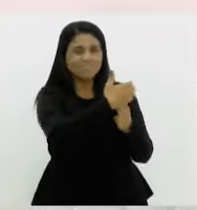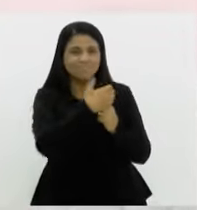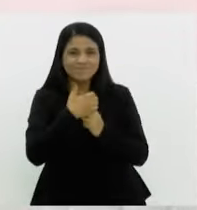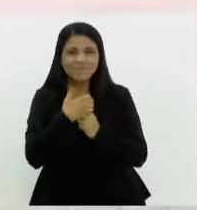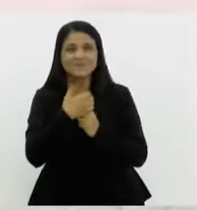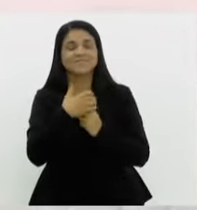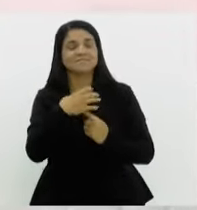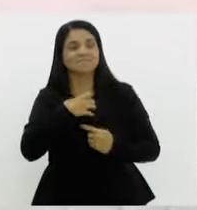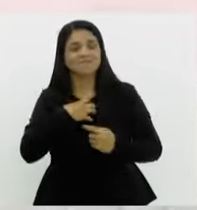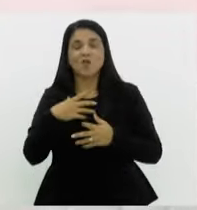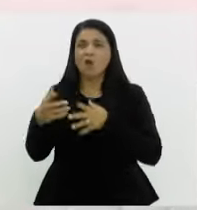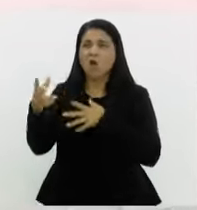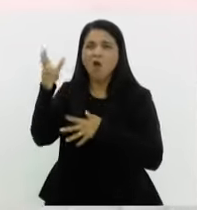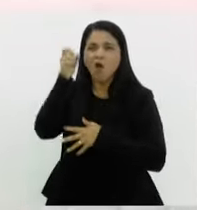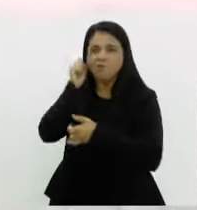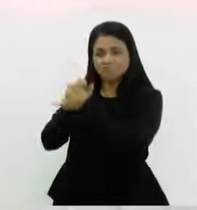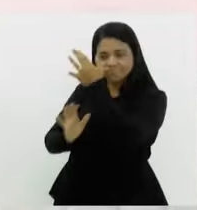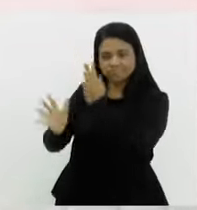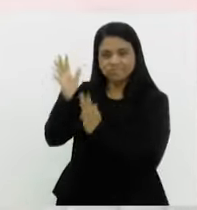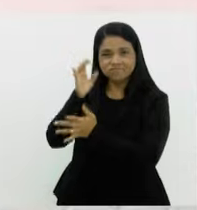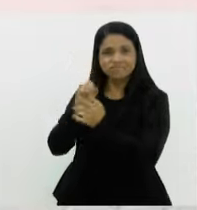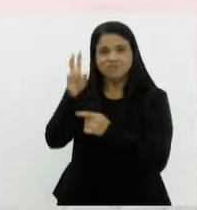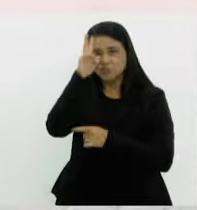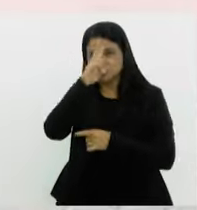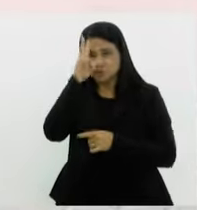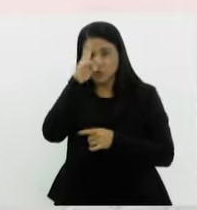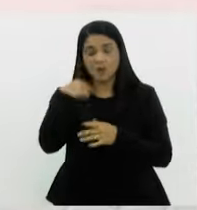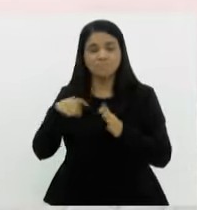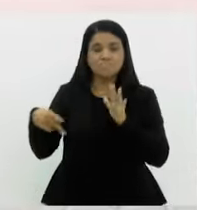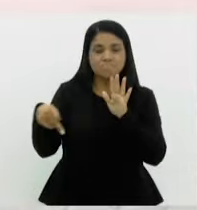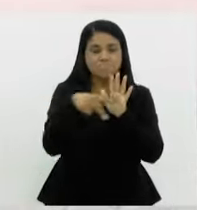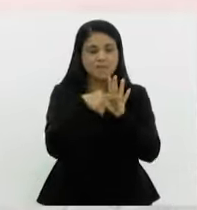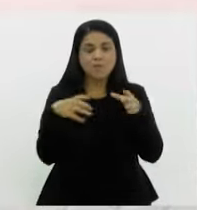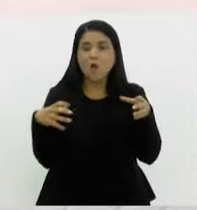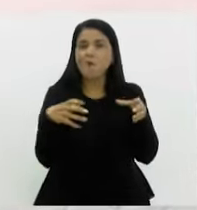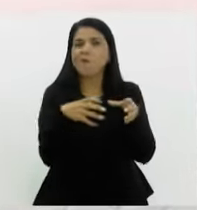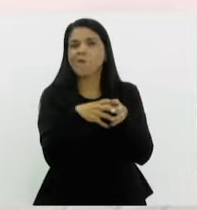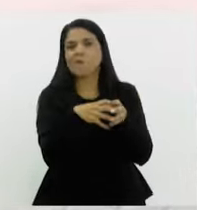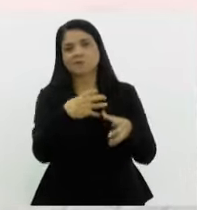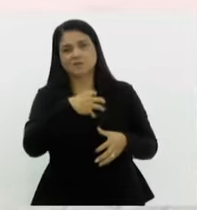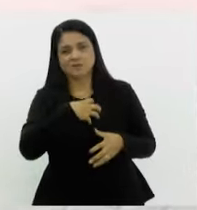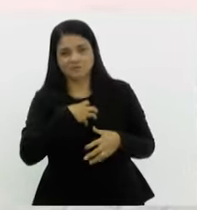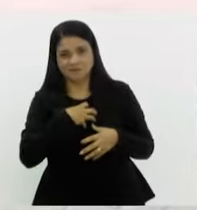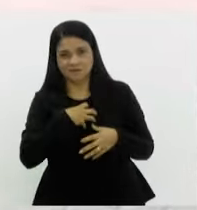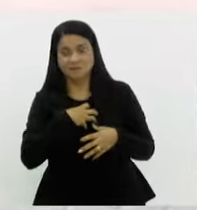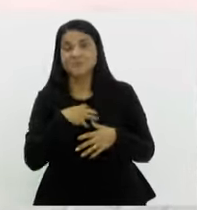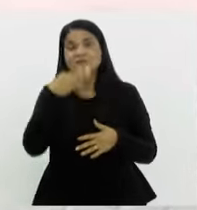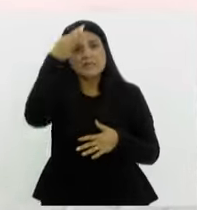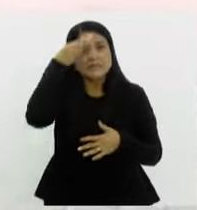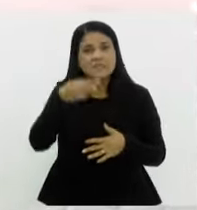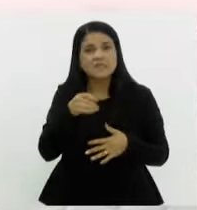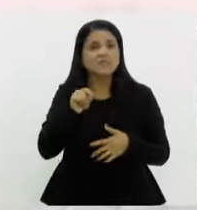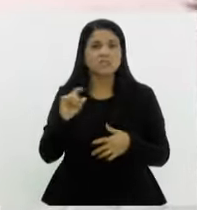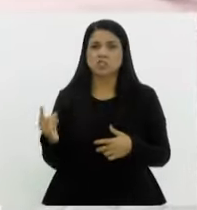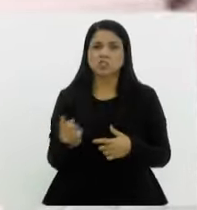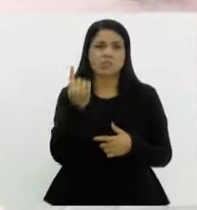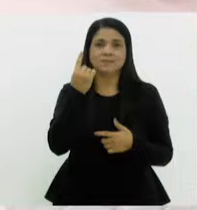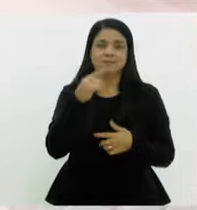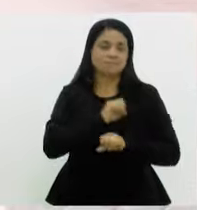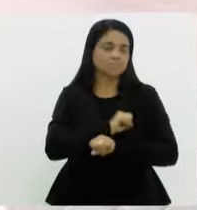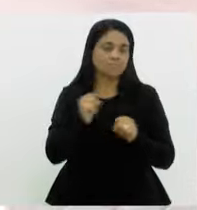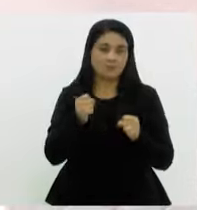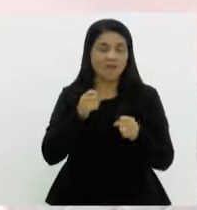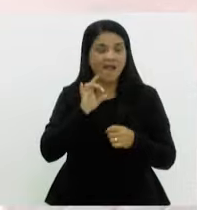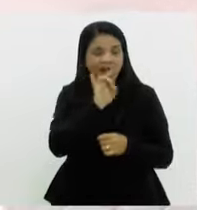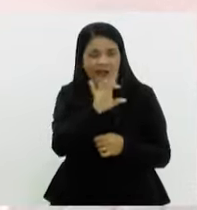ouvem as histórias e elas se sentem pertencentes àquele grupo, né? Elas entendem que elas não estão sozinhas no processo, que